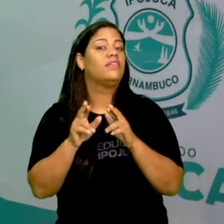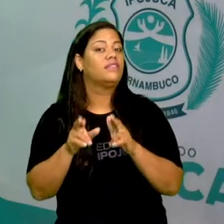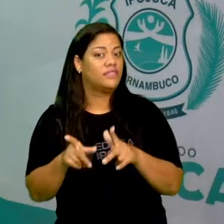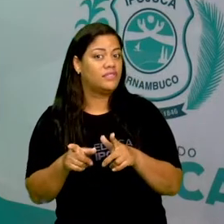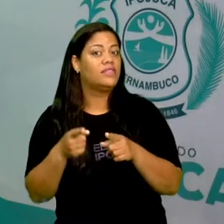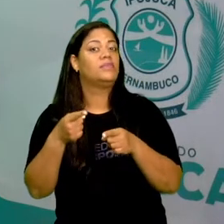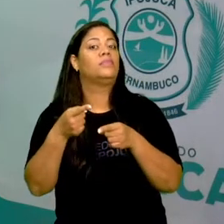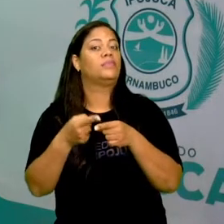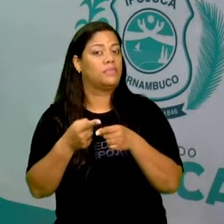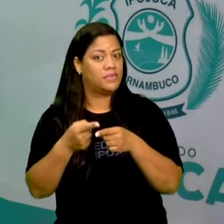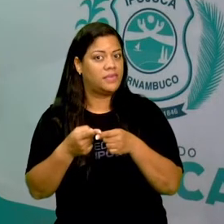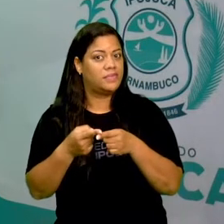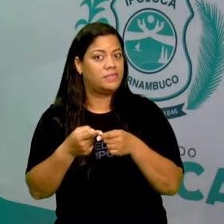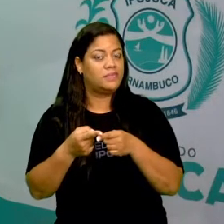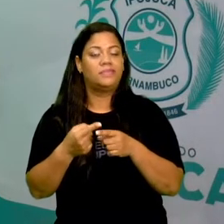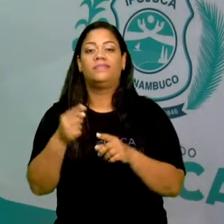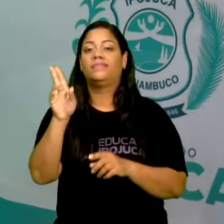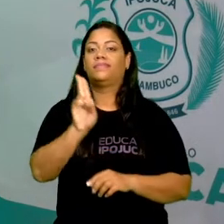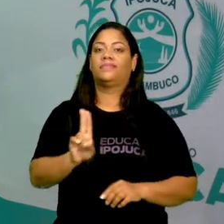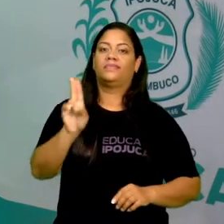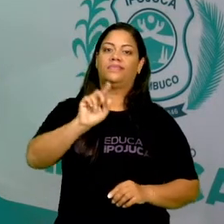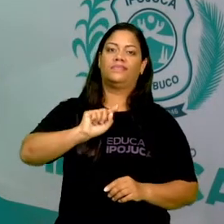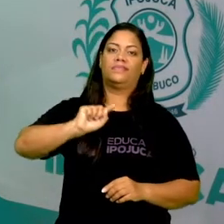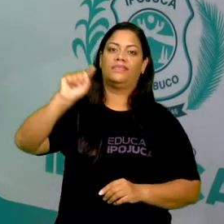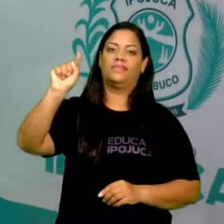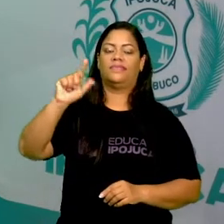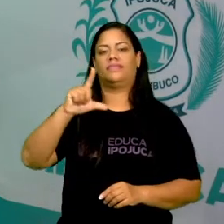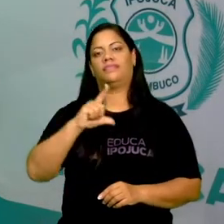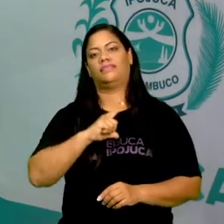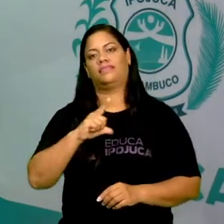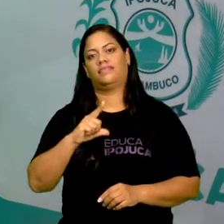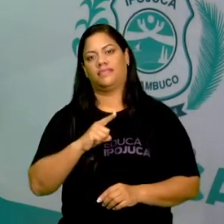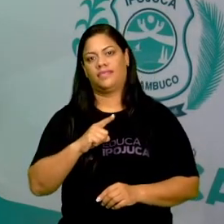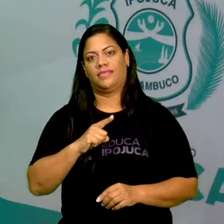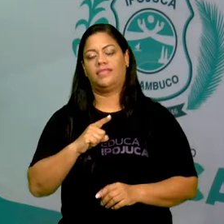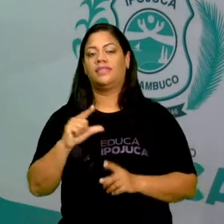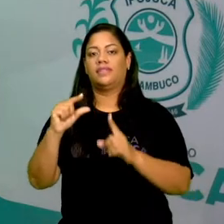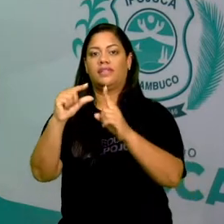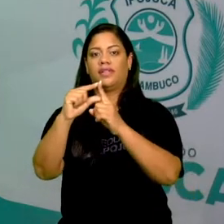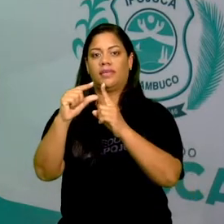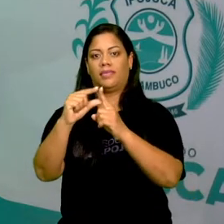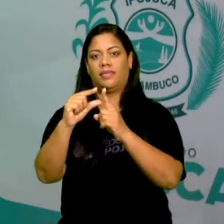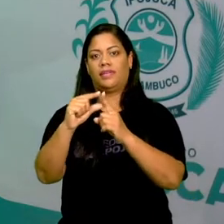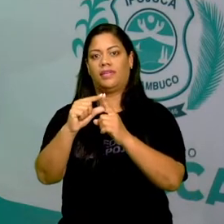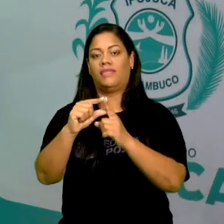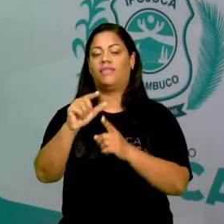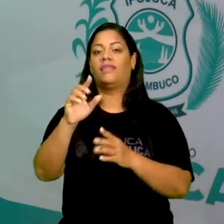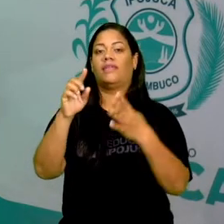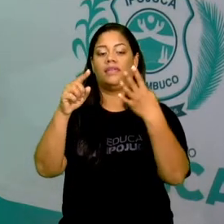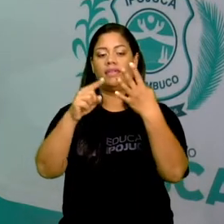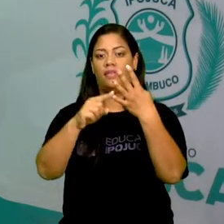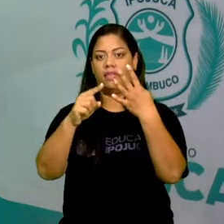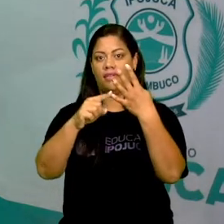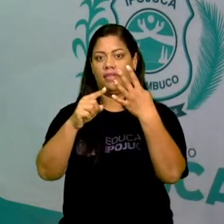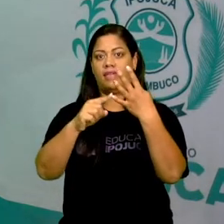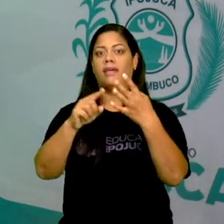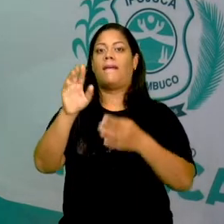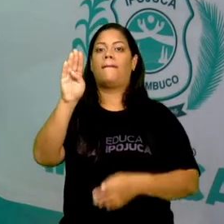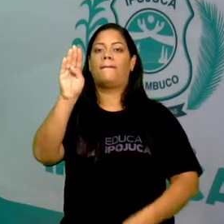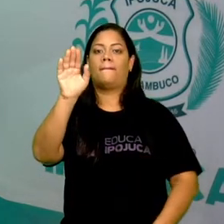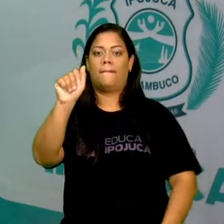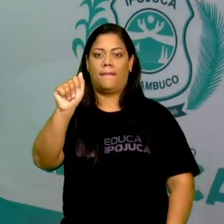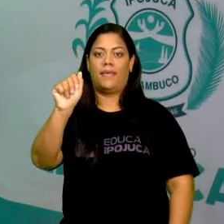diferente? Por conta do acento agudo que existe na última sílaba da palavra